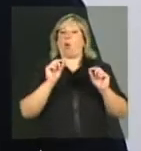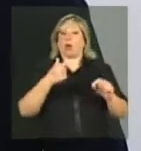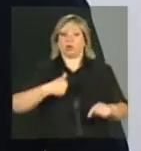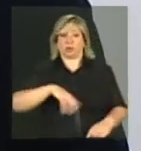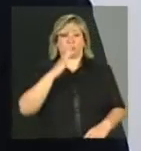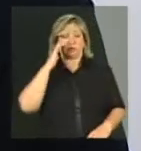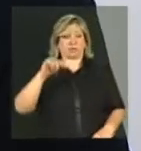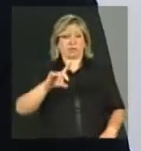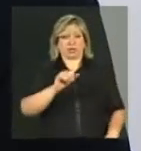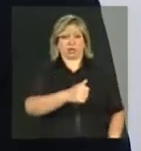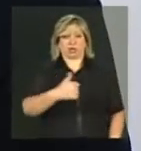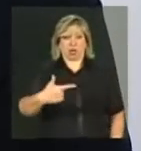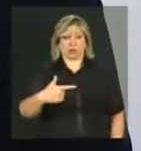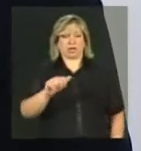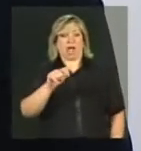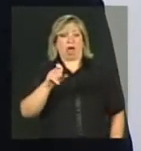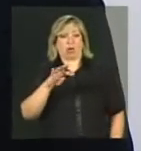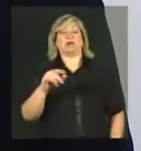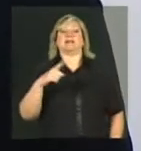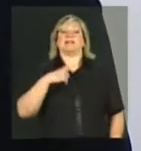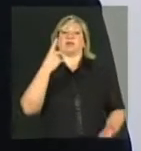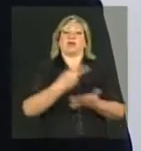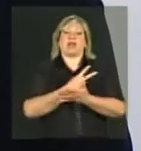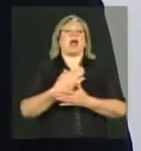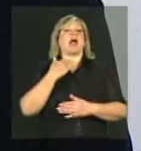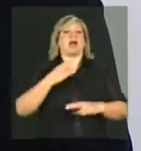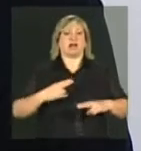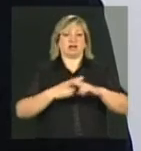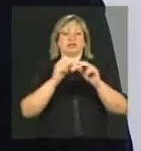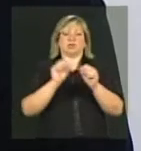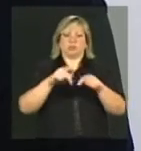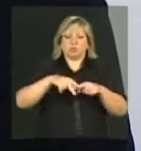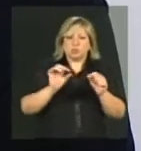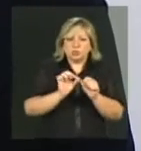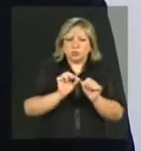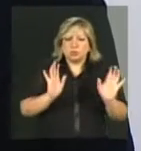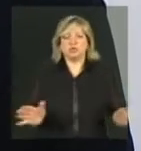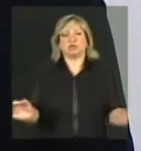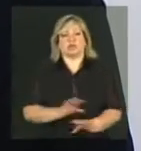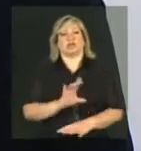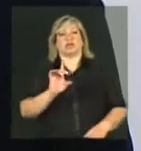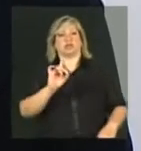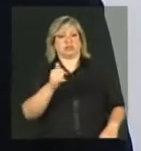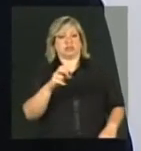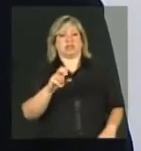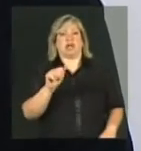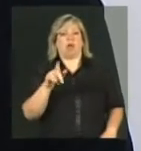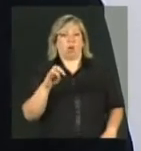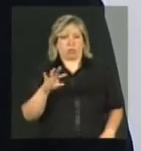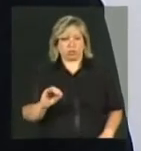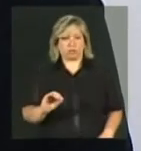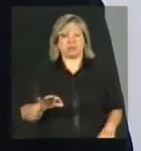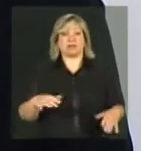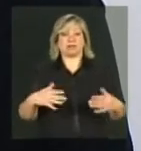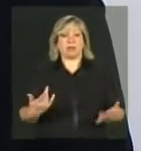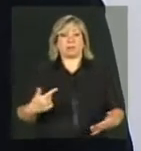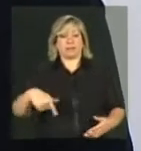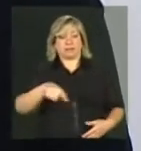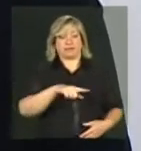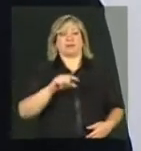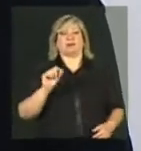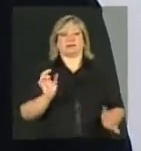agosto, no dia 12 de agosto houve um erro e a Caixa corrigiu logo no dia 15 de agosto, ou seja, a princípio as parcelas não foram